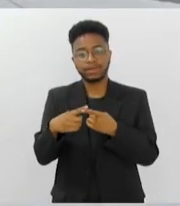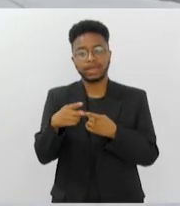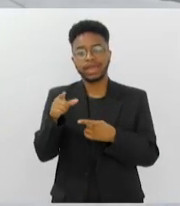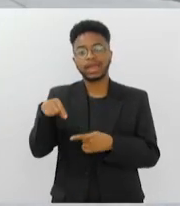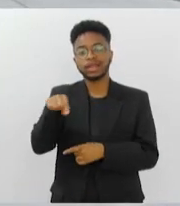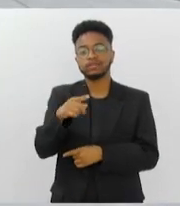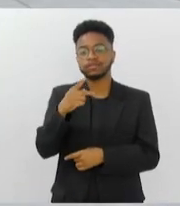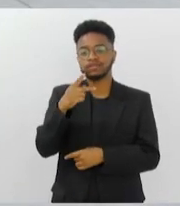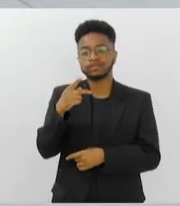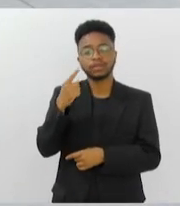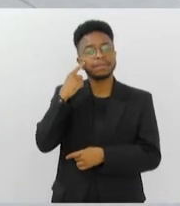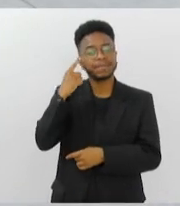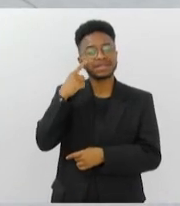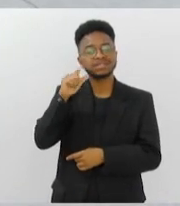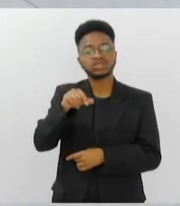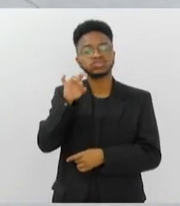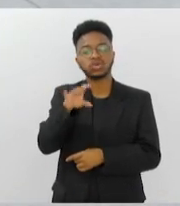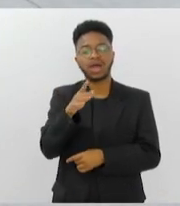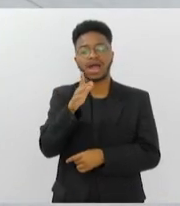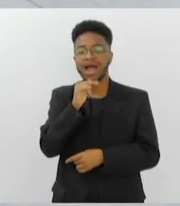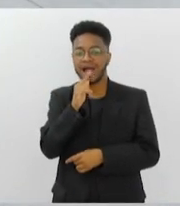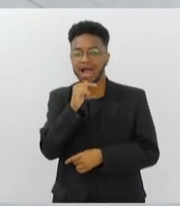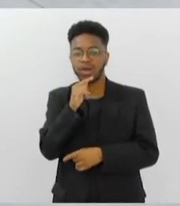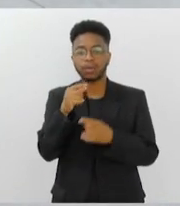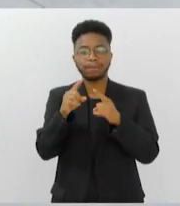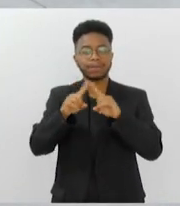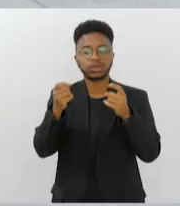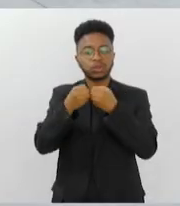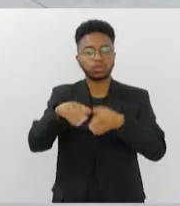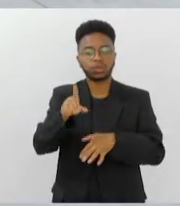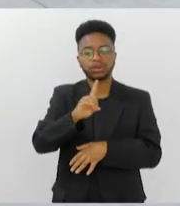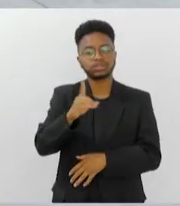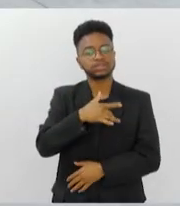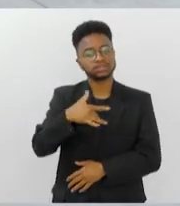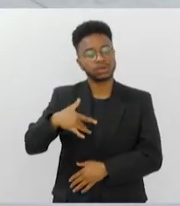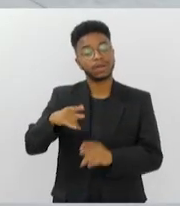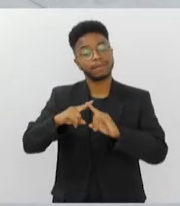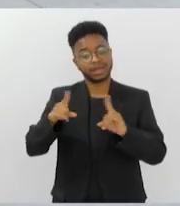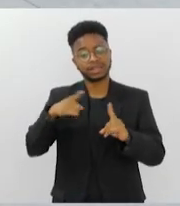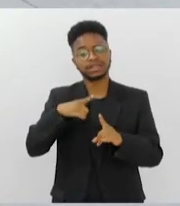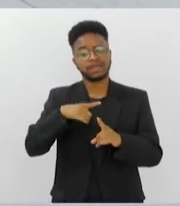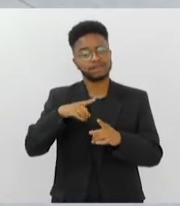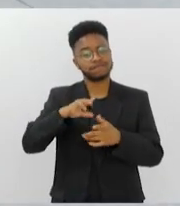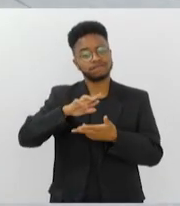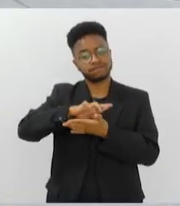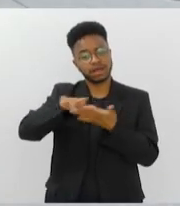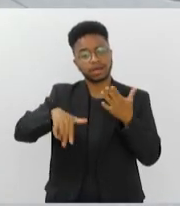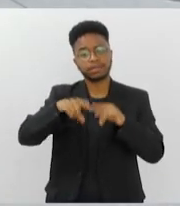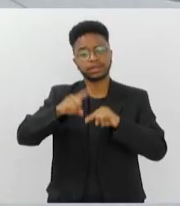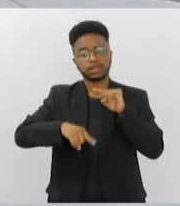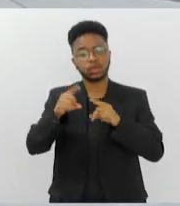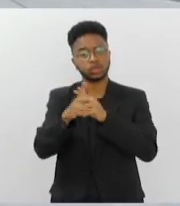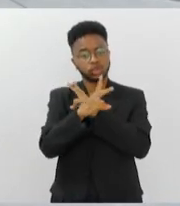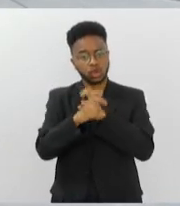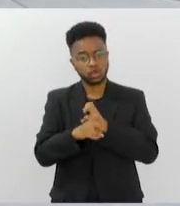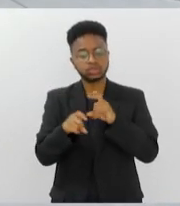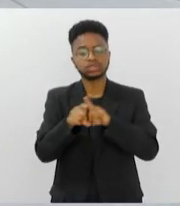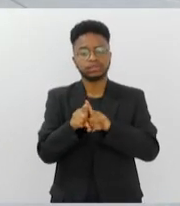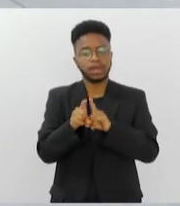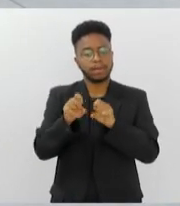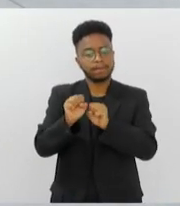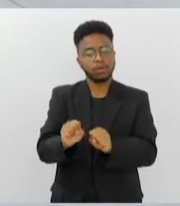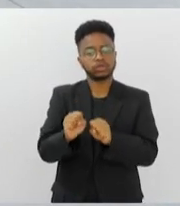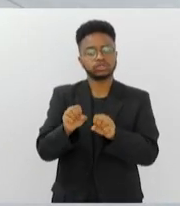de água que não faz mal à saúde e mostrar que aquele vapor tem várias substâncias tóxicas e cancerígenas e que levam a várias